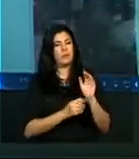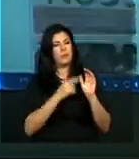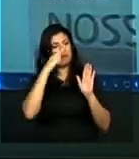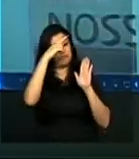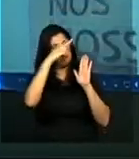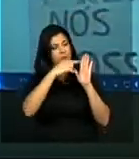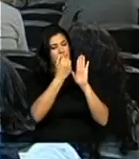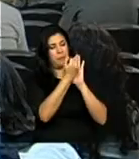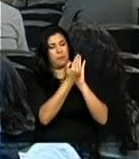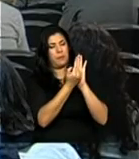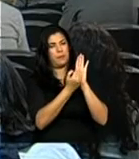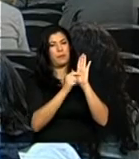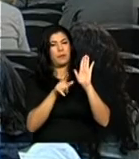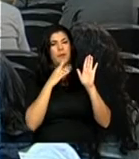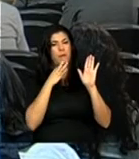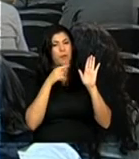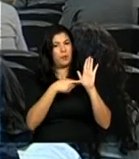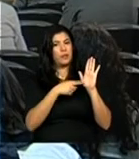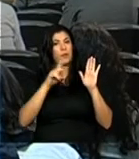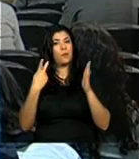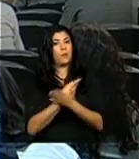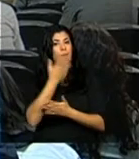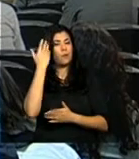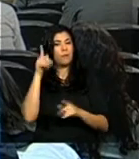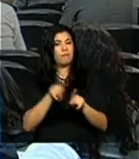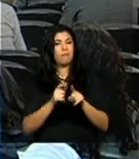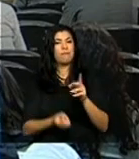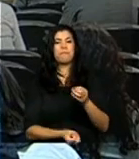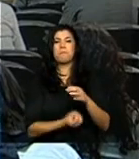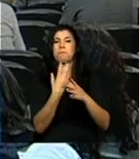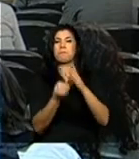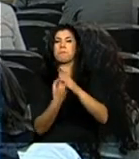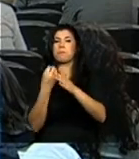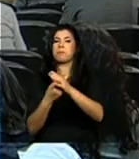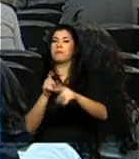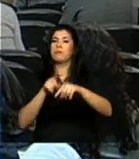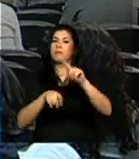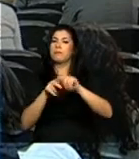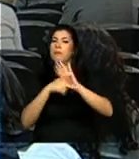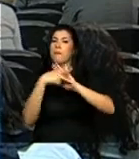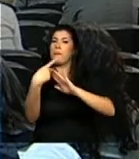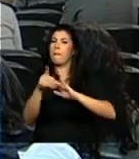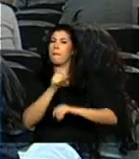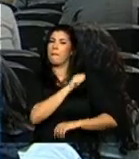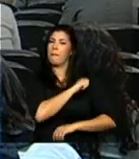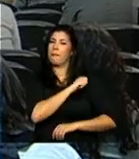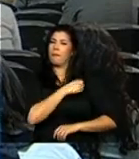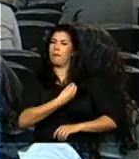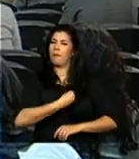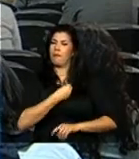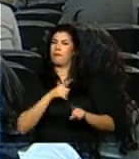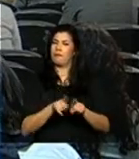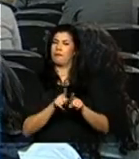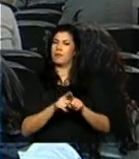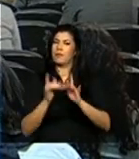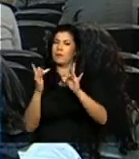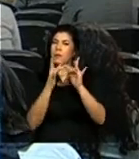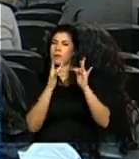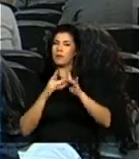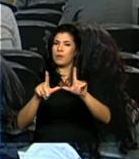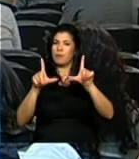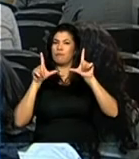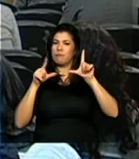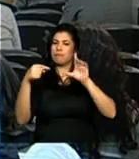conhecer esse período, mas que eles também possam produzir coisa, para que eles tenham uma relação com esse portal também de